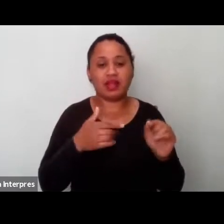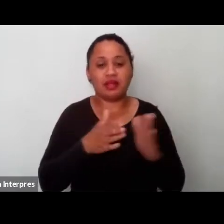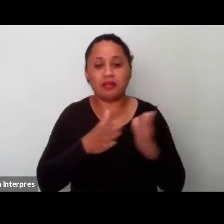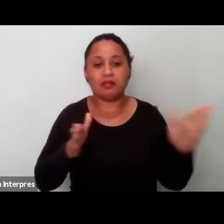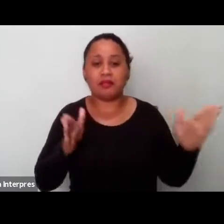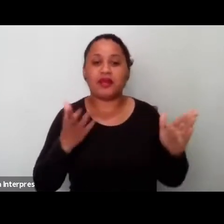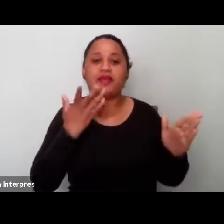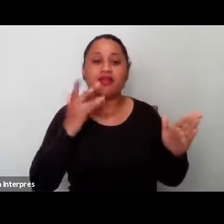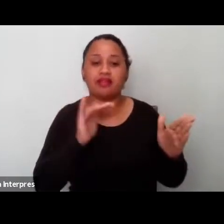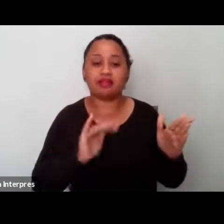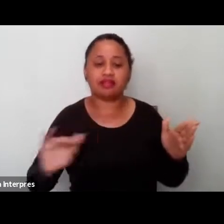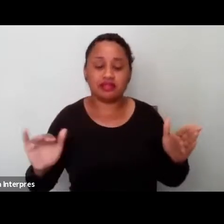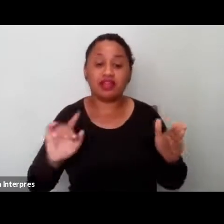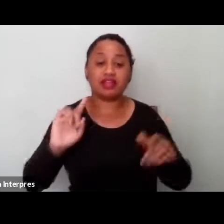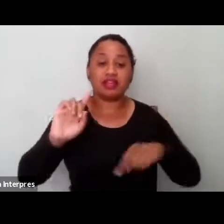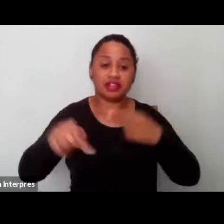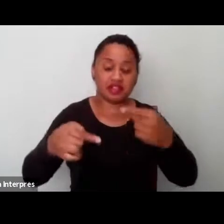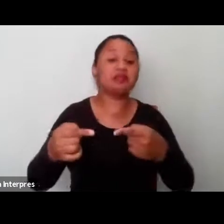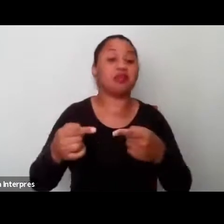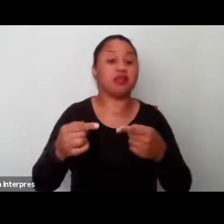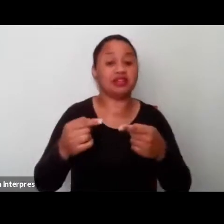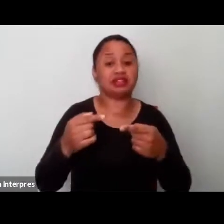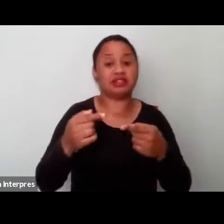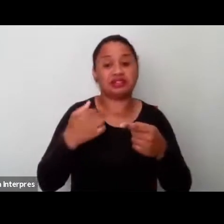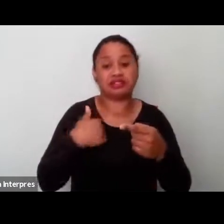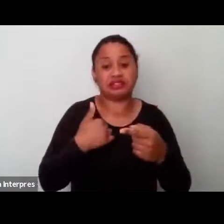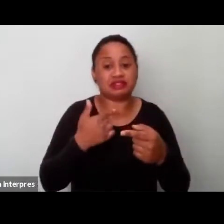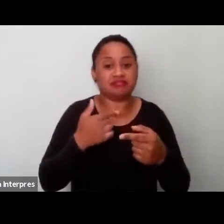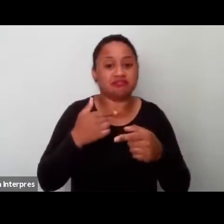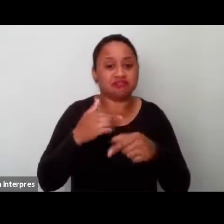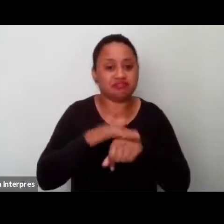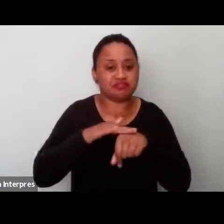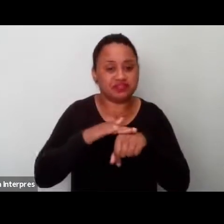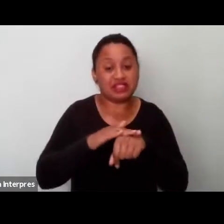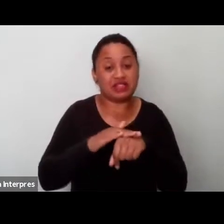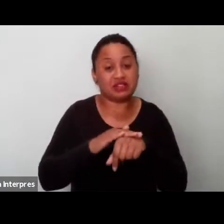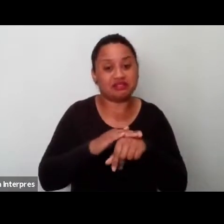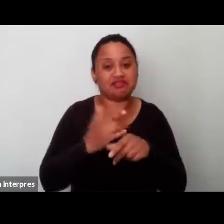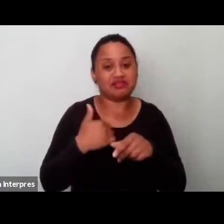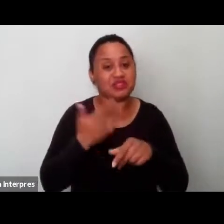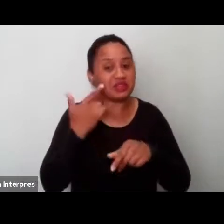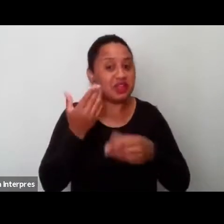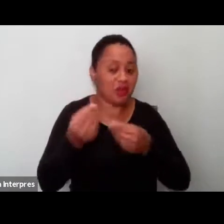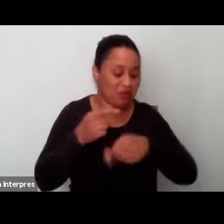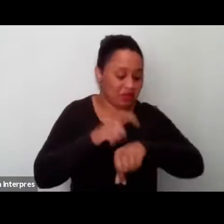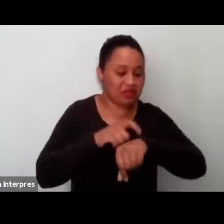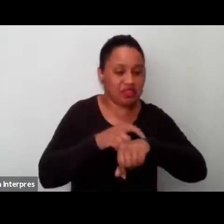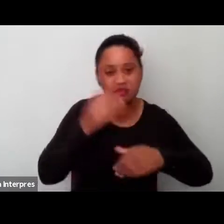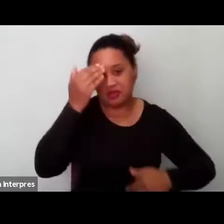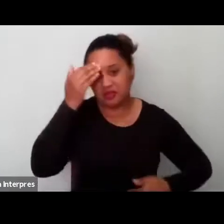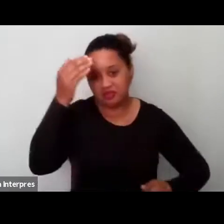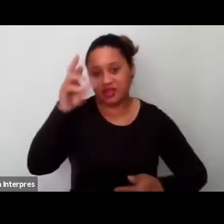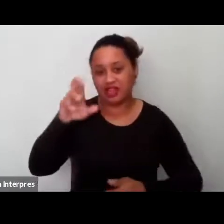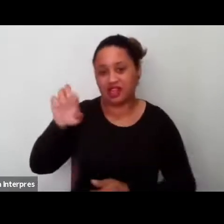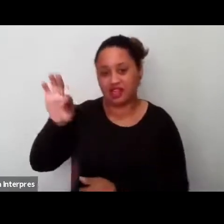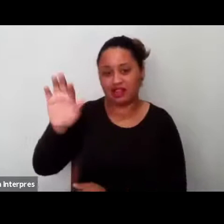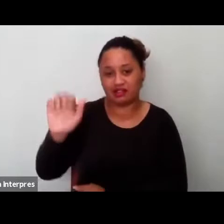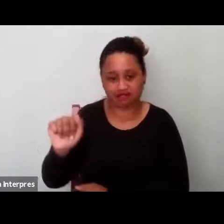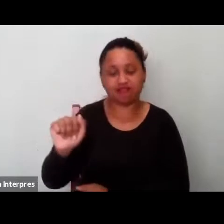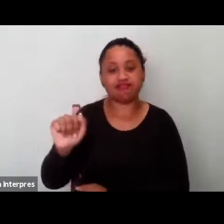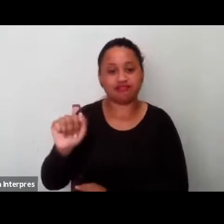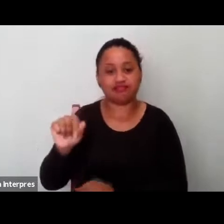e depois podemos conversar, não sei se eu passei do meu tempo, muito obrigada, Rita, muito obrigada, então,